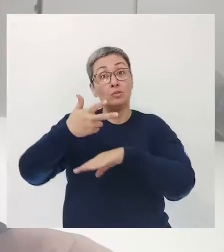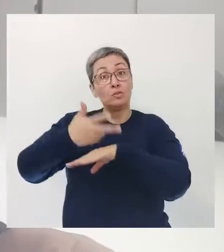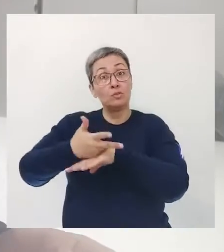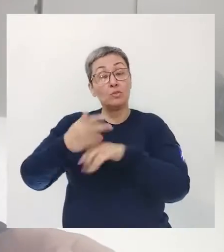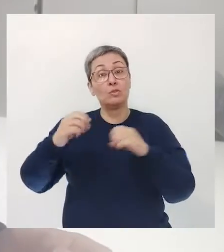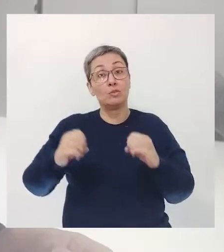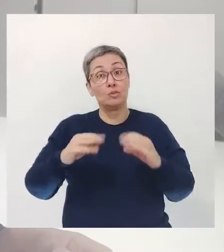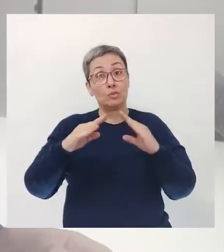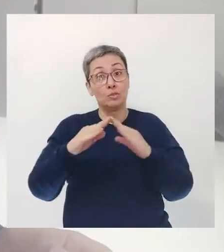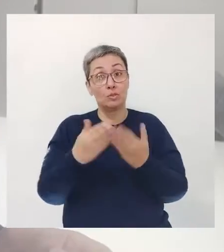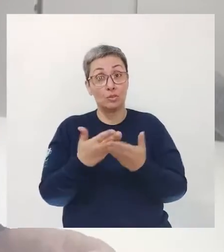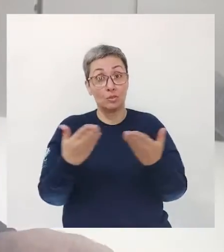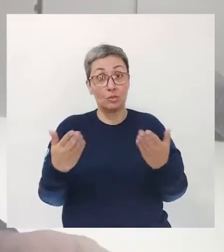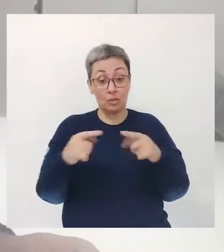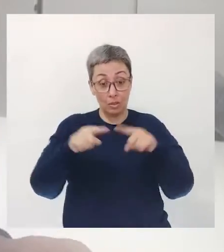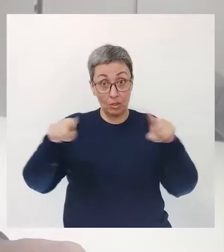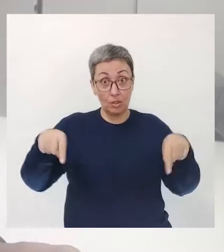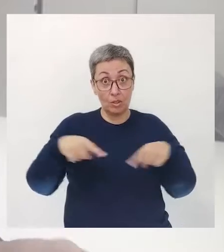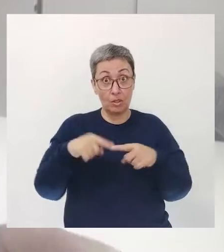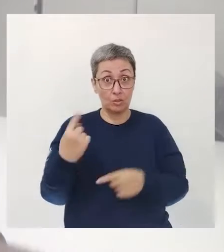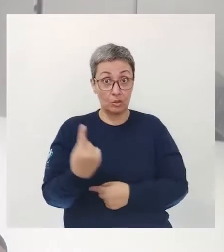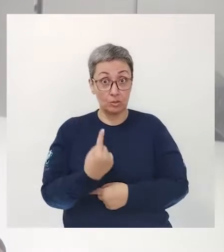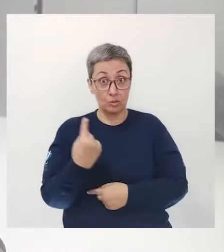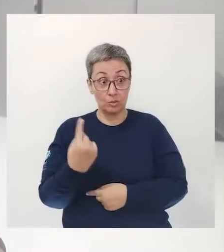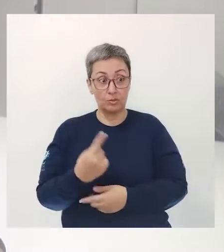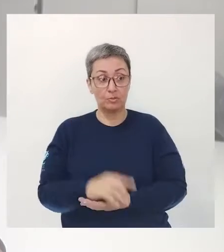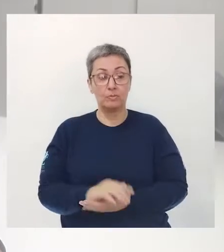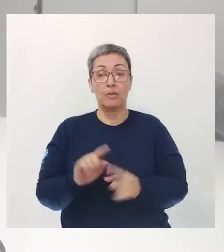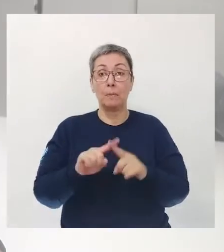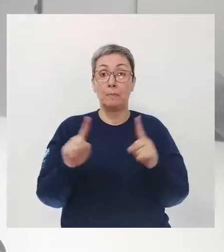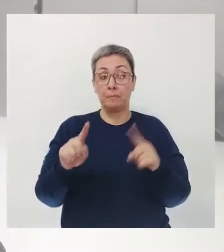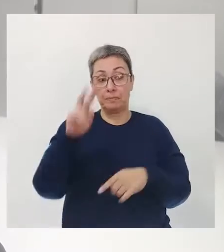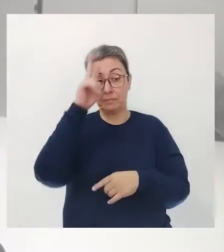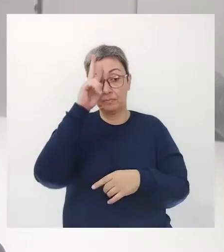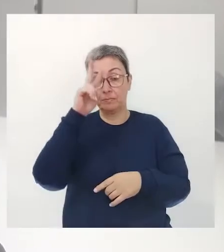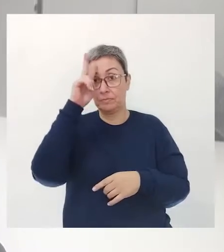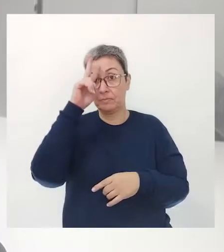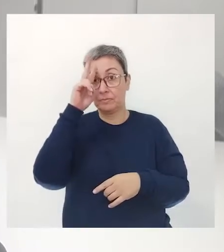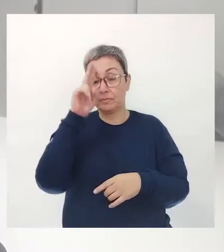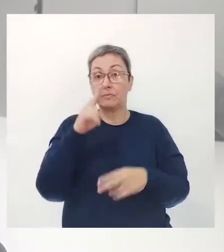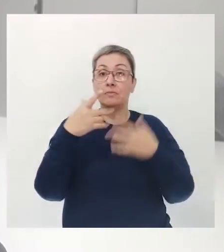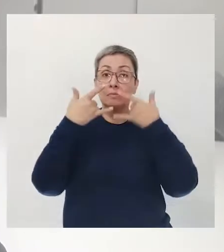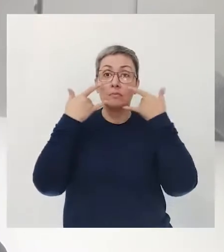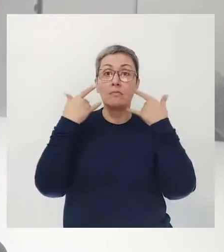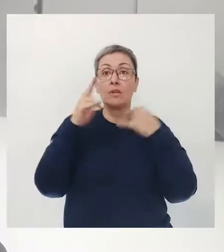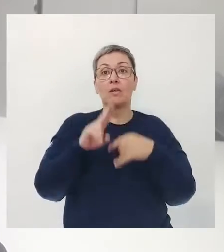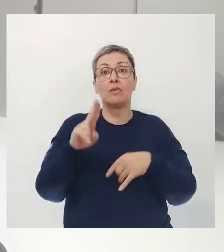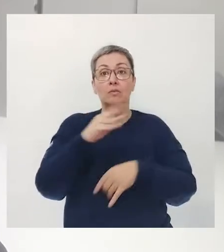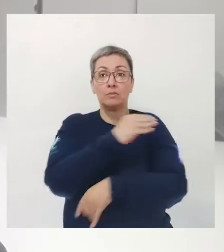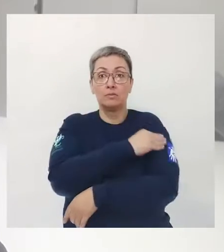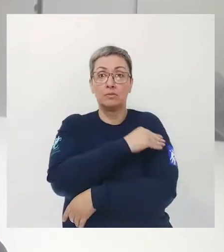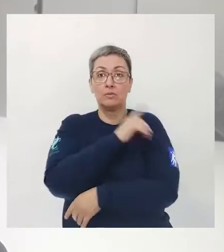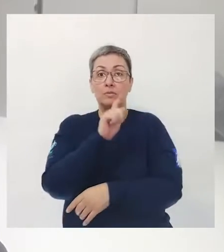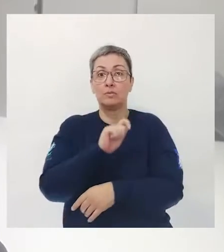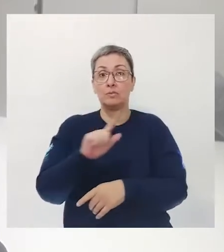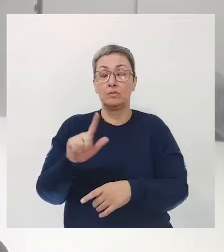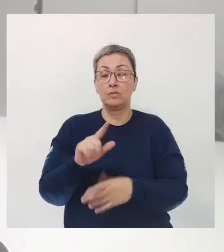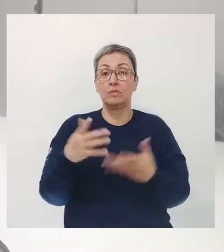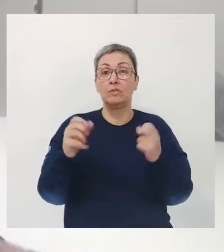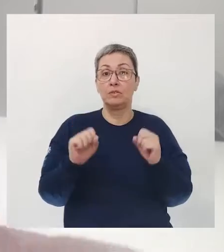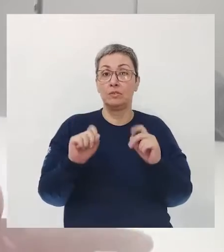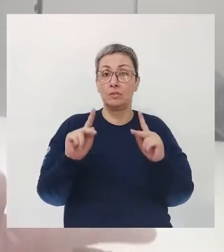programa pra vocês e eu estou num ambiente isolado. Mas lembre-se sempre, usar a máscara e o álcool gel, ok?